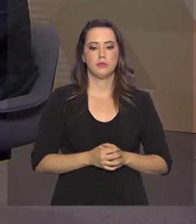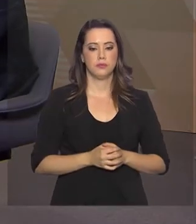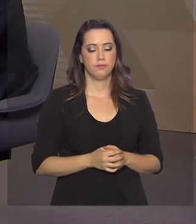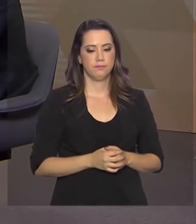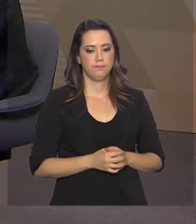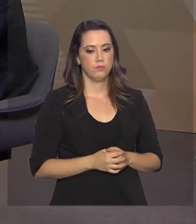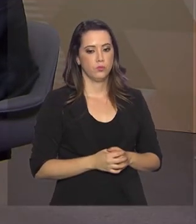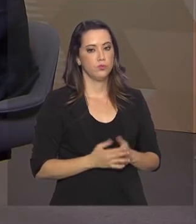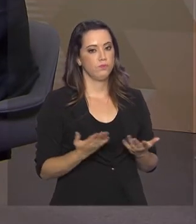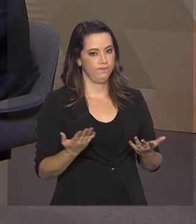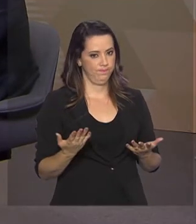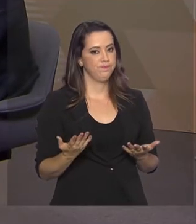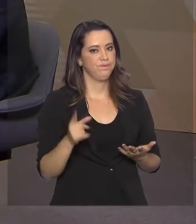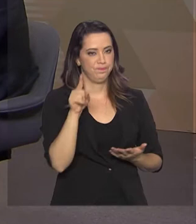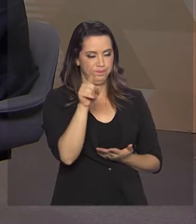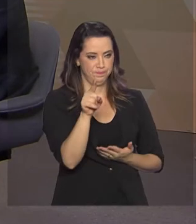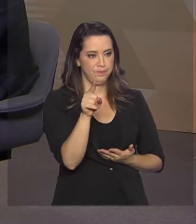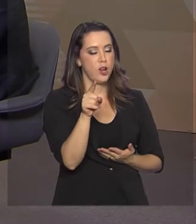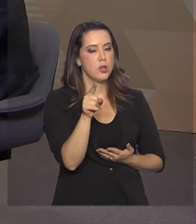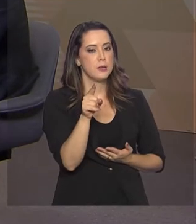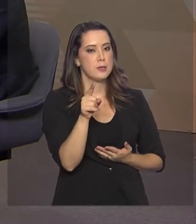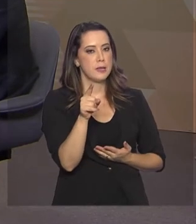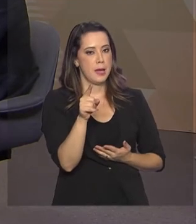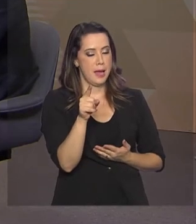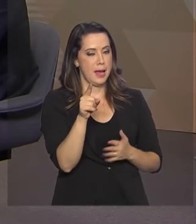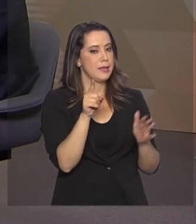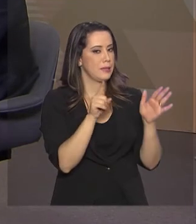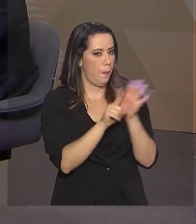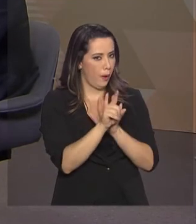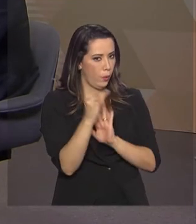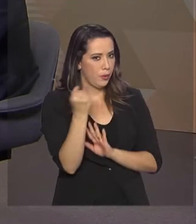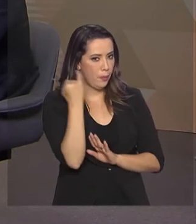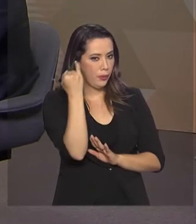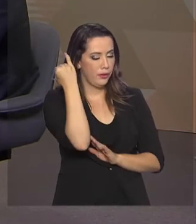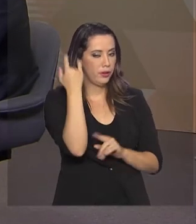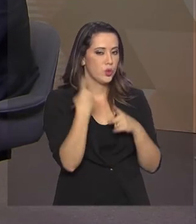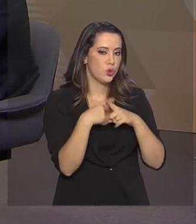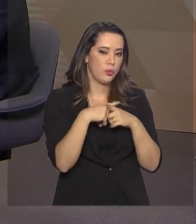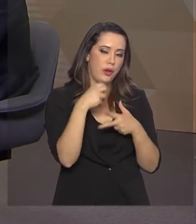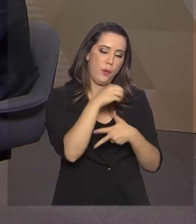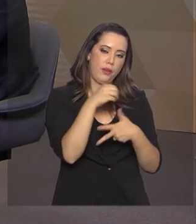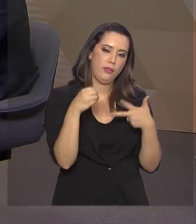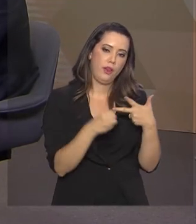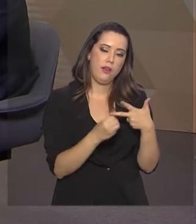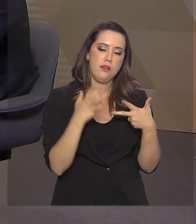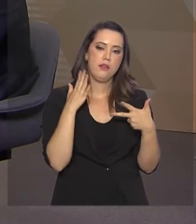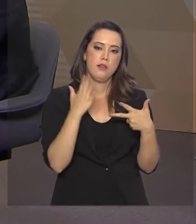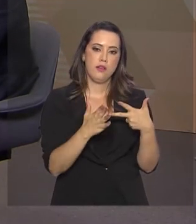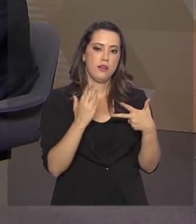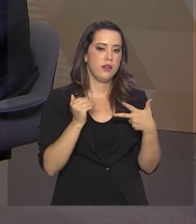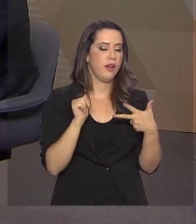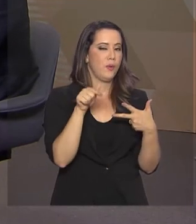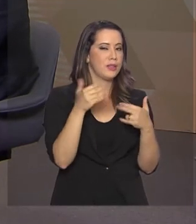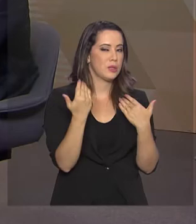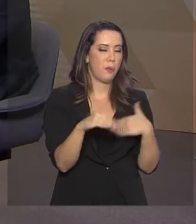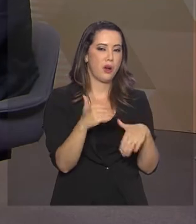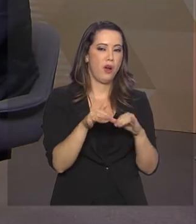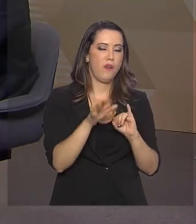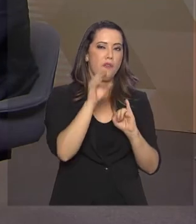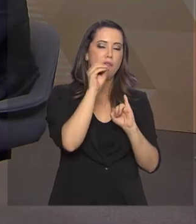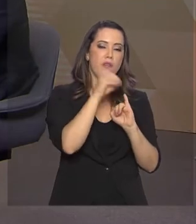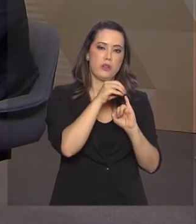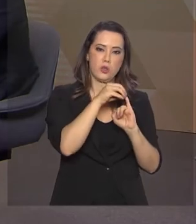Isso é uma pergunta muito interessante. O Enem é das provas que, dos exames e avaliações que o INEP faz, é o que tem mais